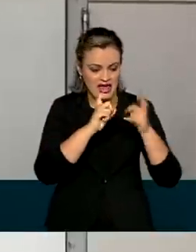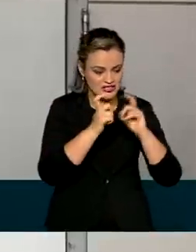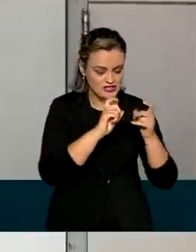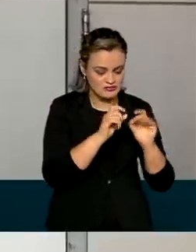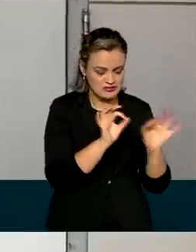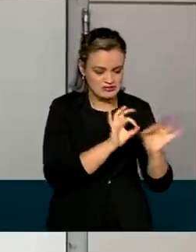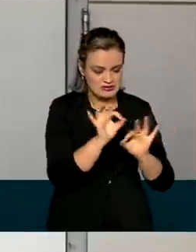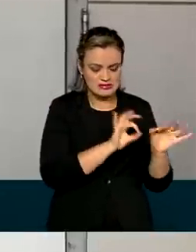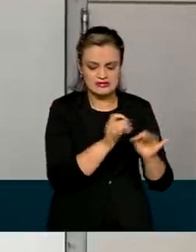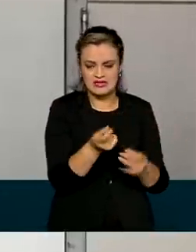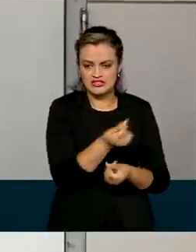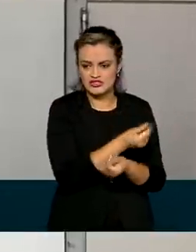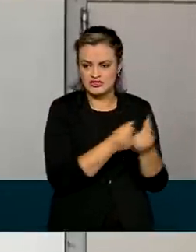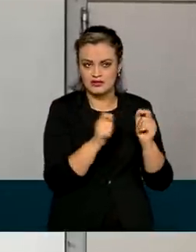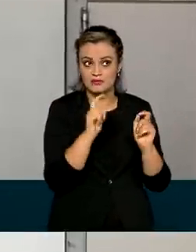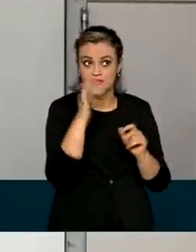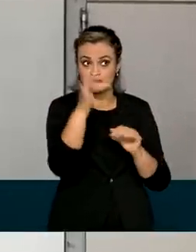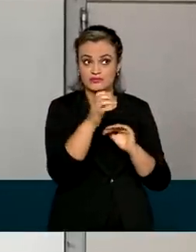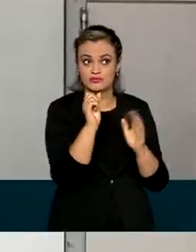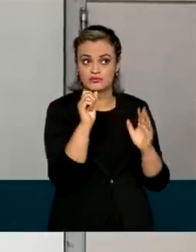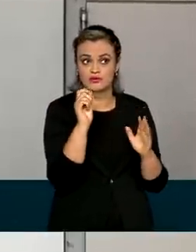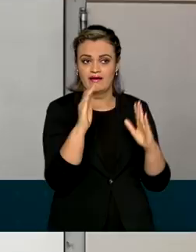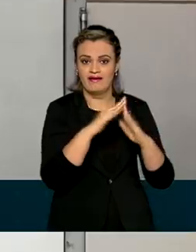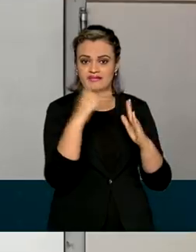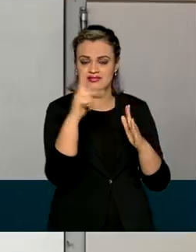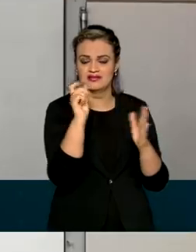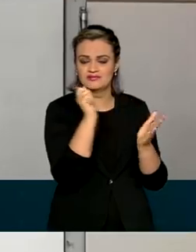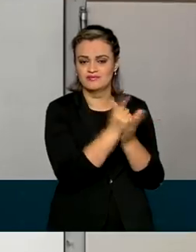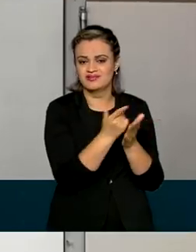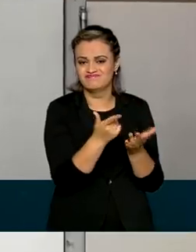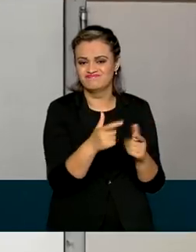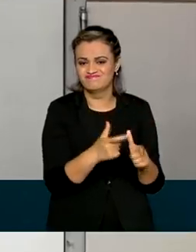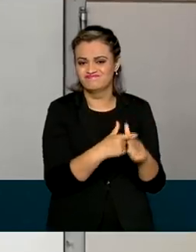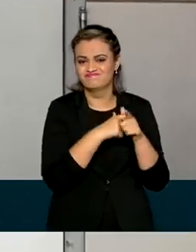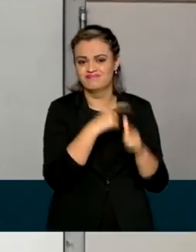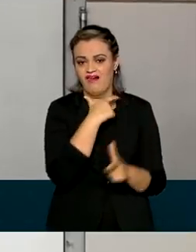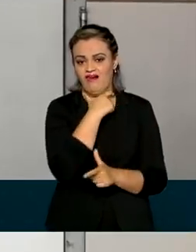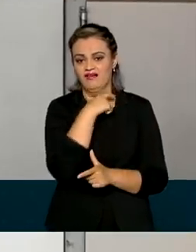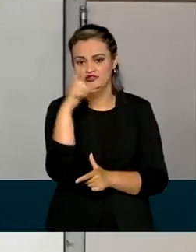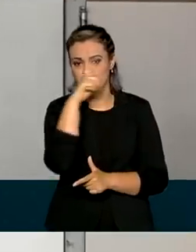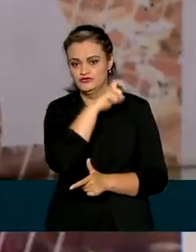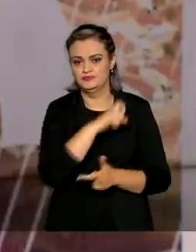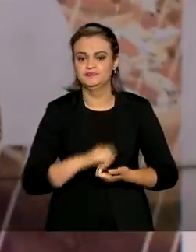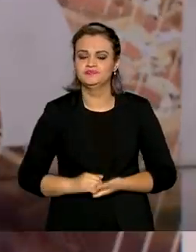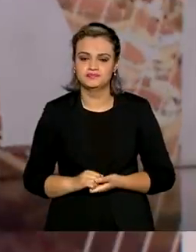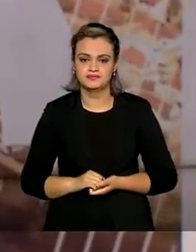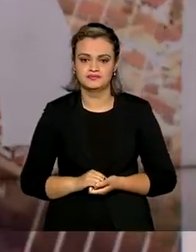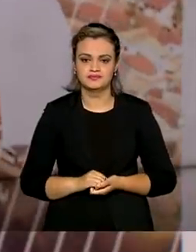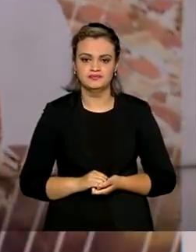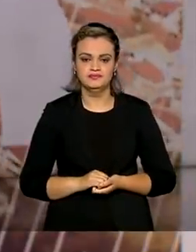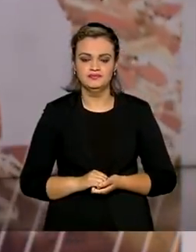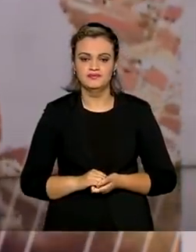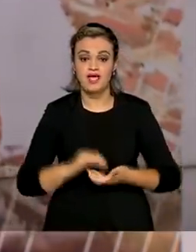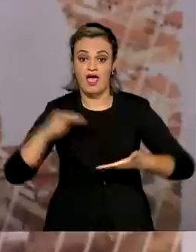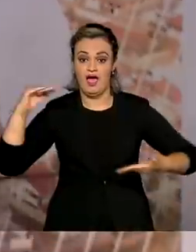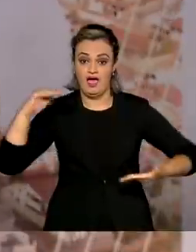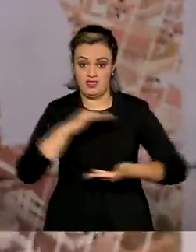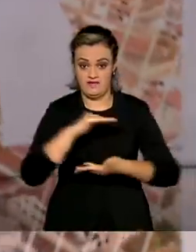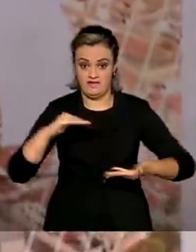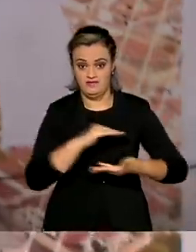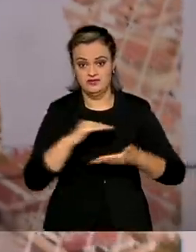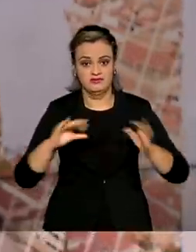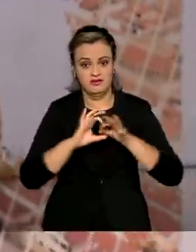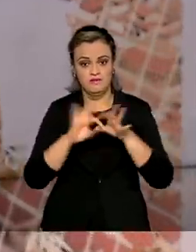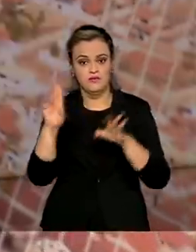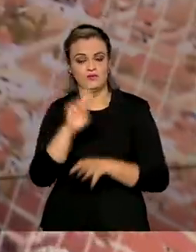financeira que possibilite que elas tenham recursos para a aquisição da sua casa própria. A Anvisa aprovou